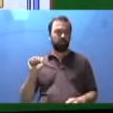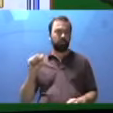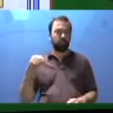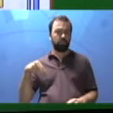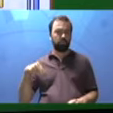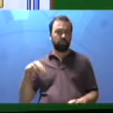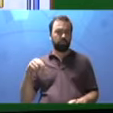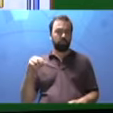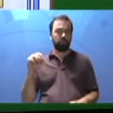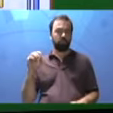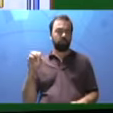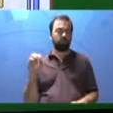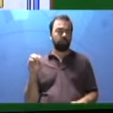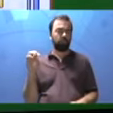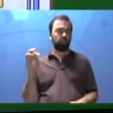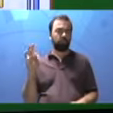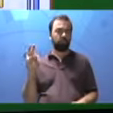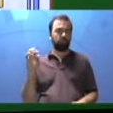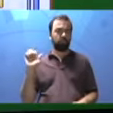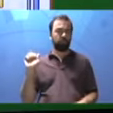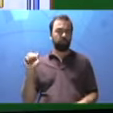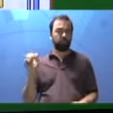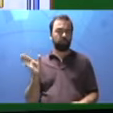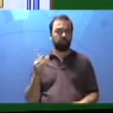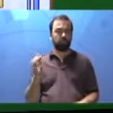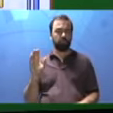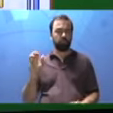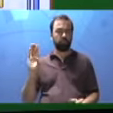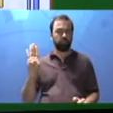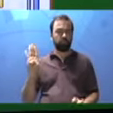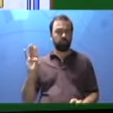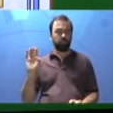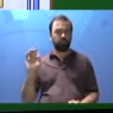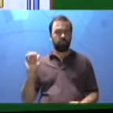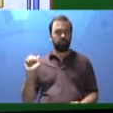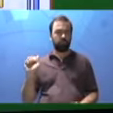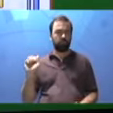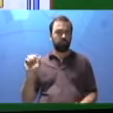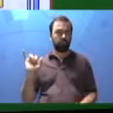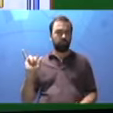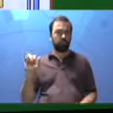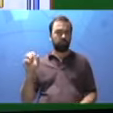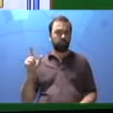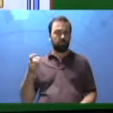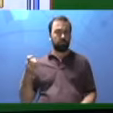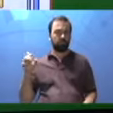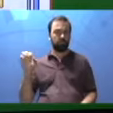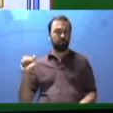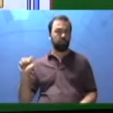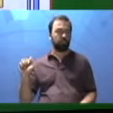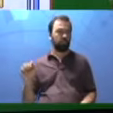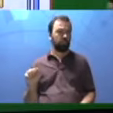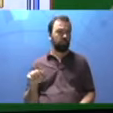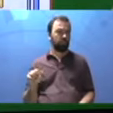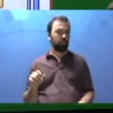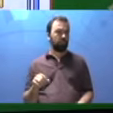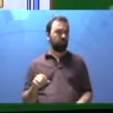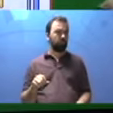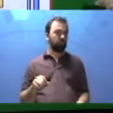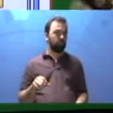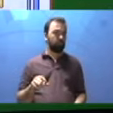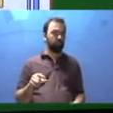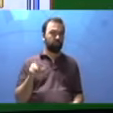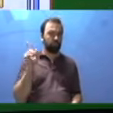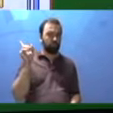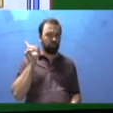é o desenho reduzido de uma área pequena ou uma construção em que contém informações sobre